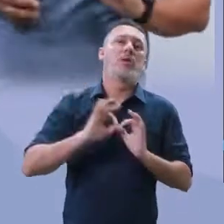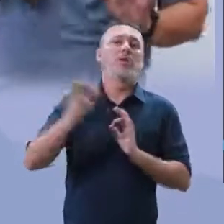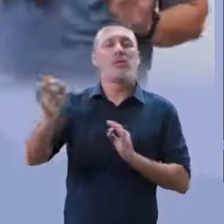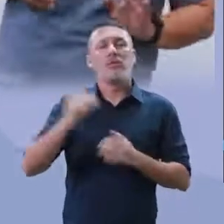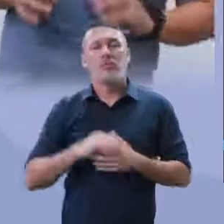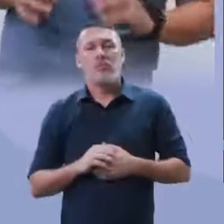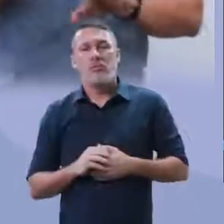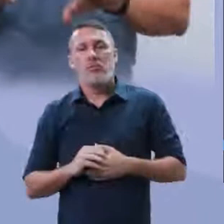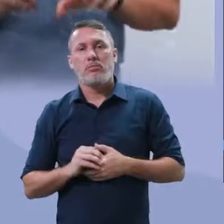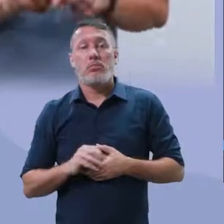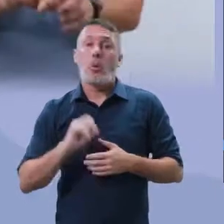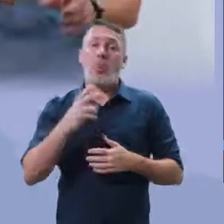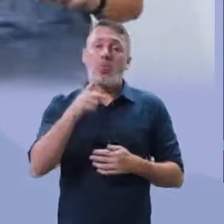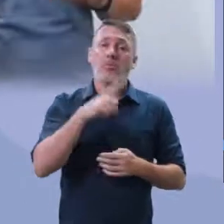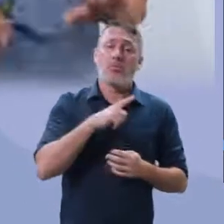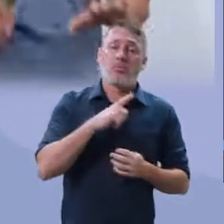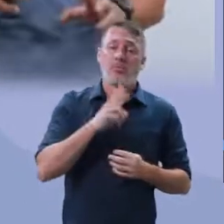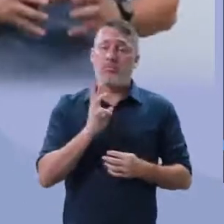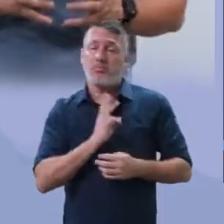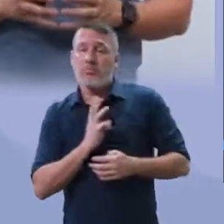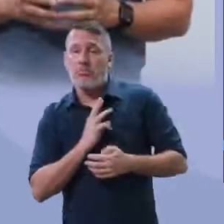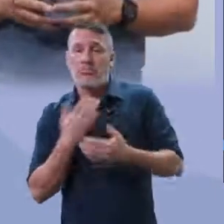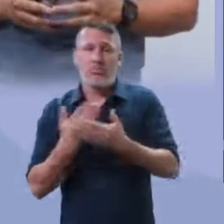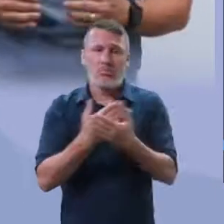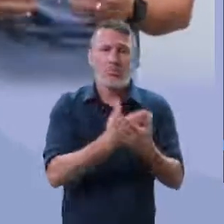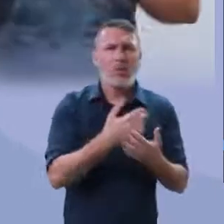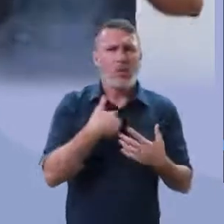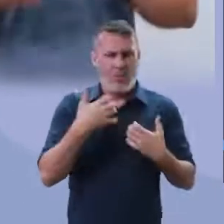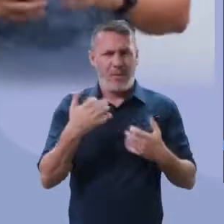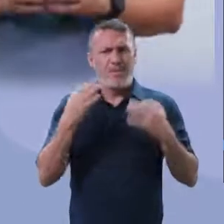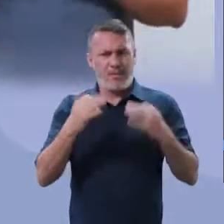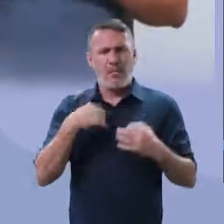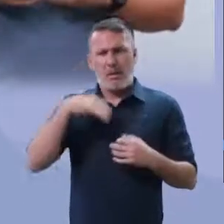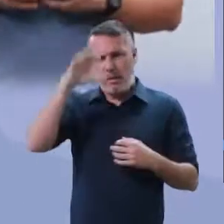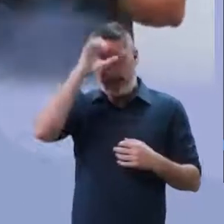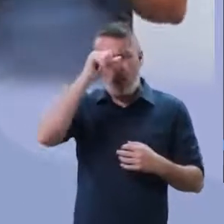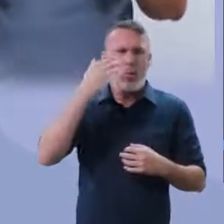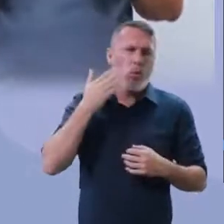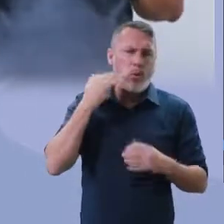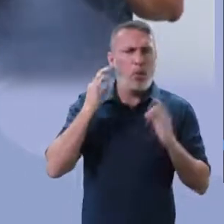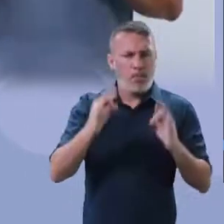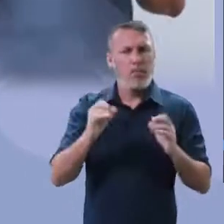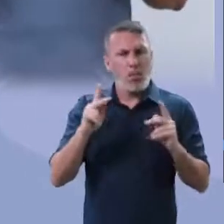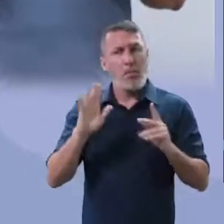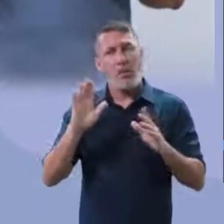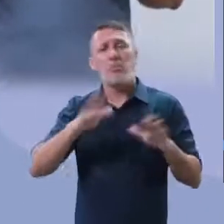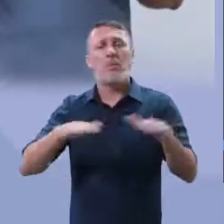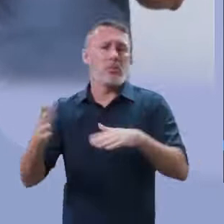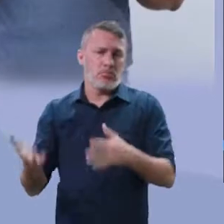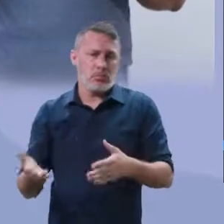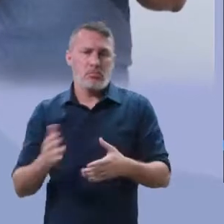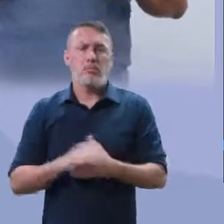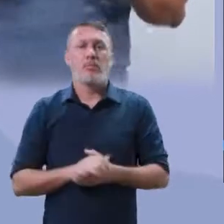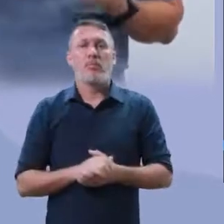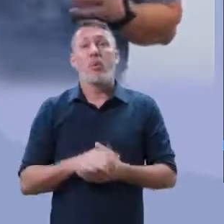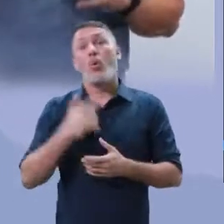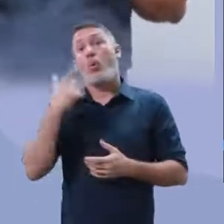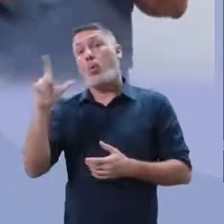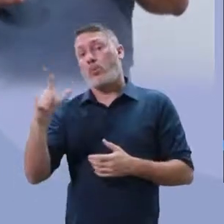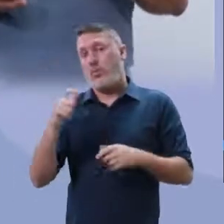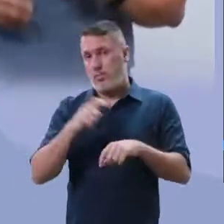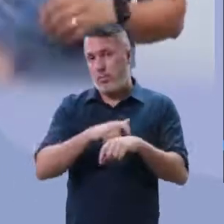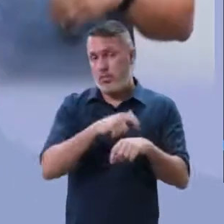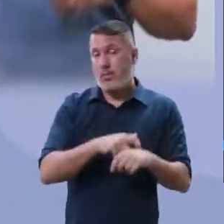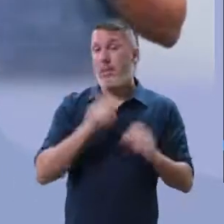principalmente você. Olha, não, no terceiro ano, conseguir realmente seguir, aprender todos os conteúdos, perfeito. Então,